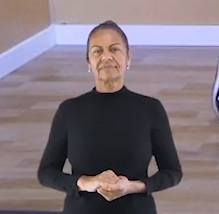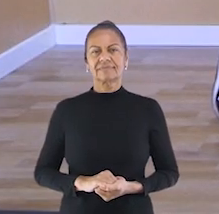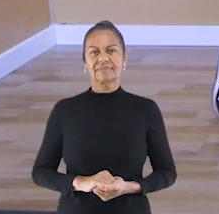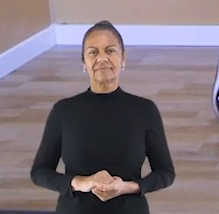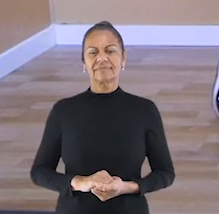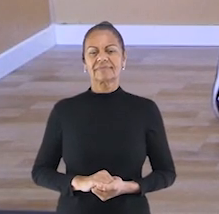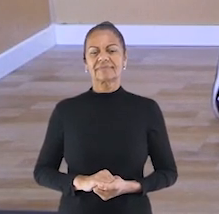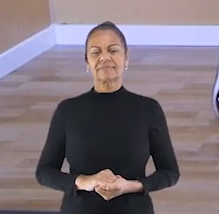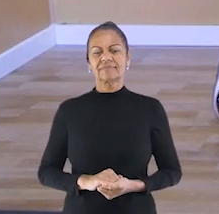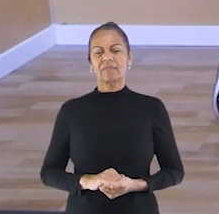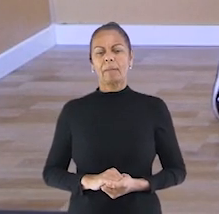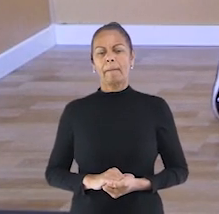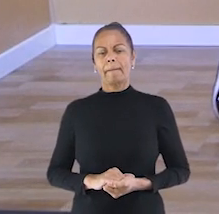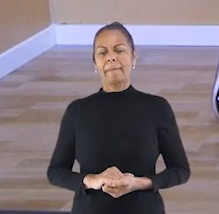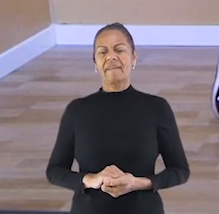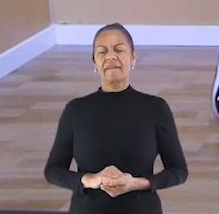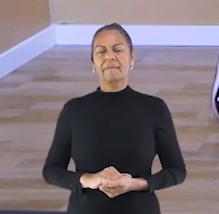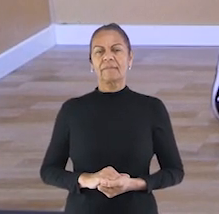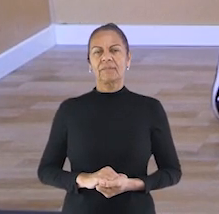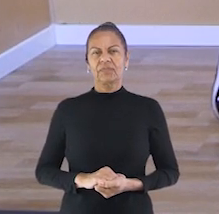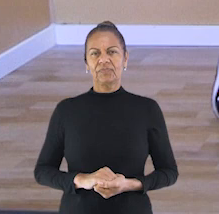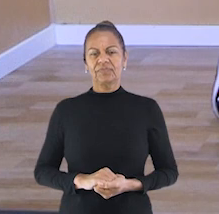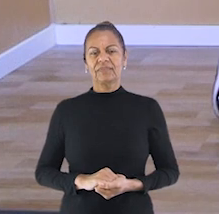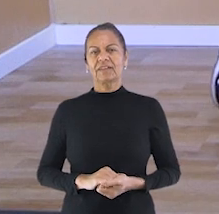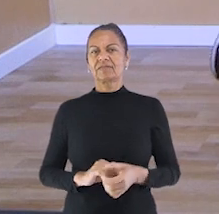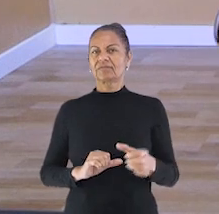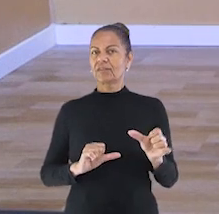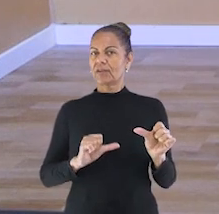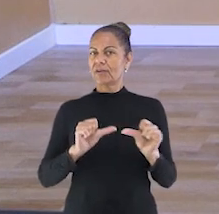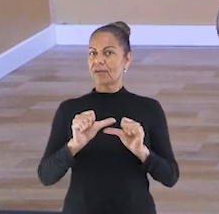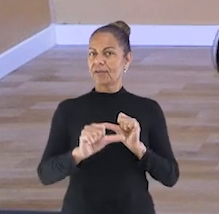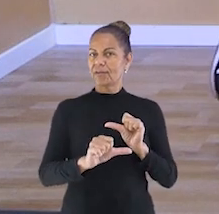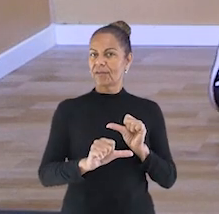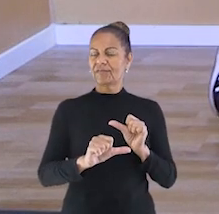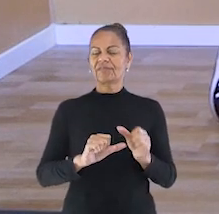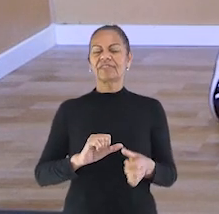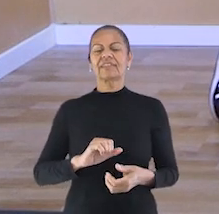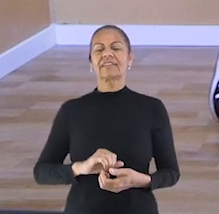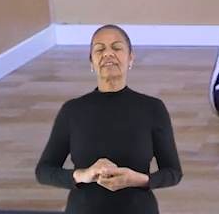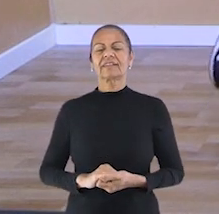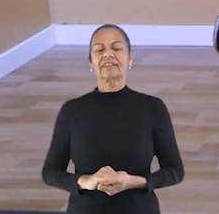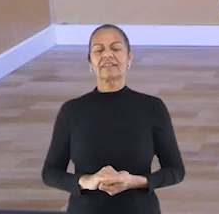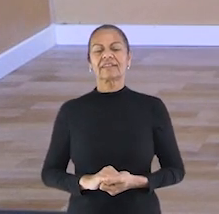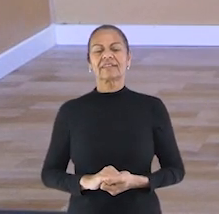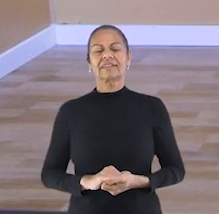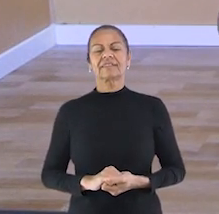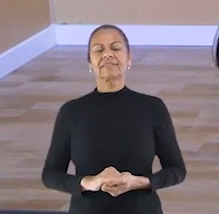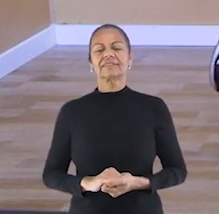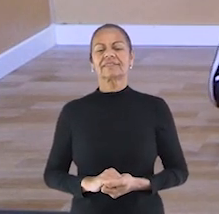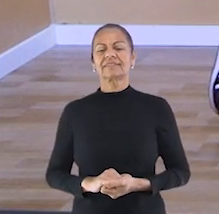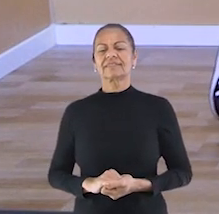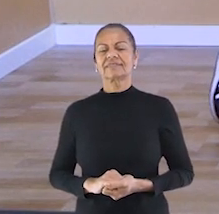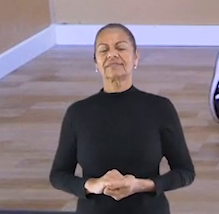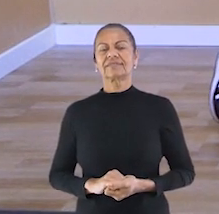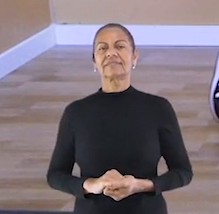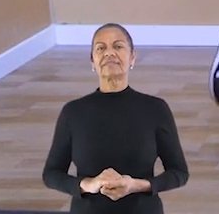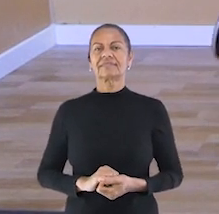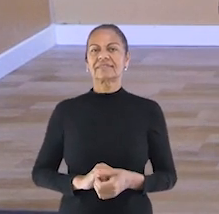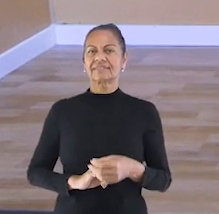nove, dez. Trocou. Um, dois,